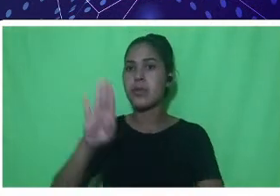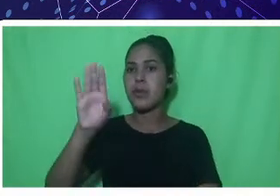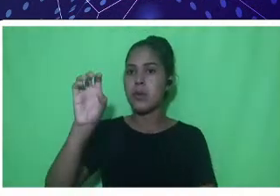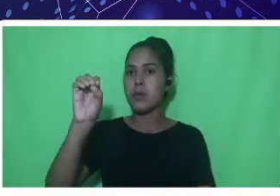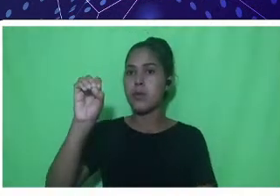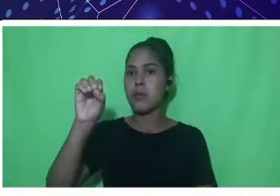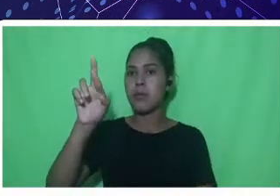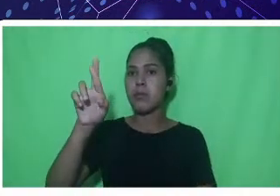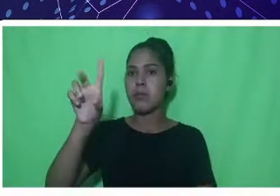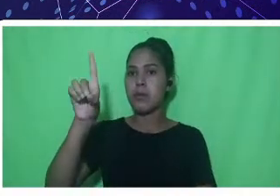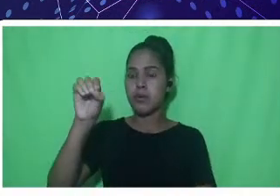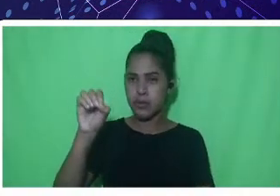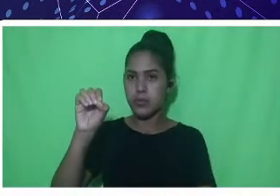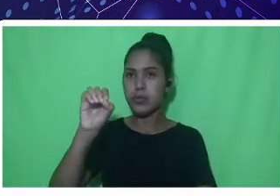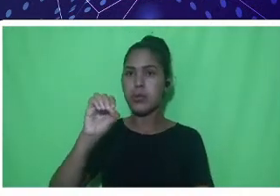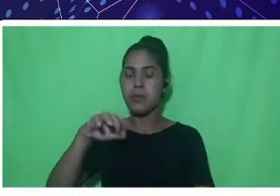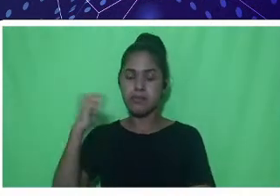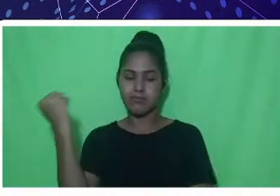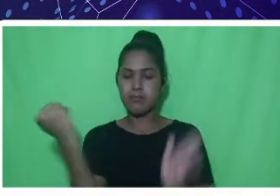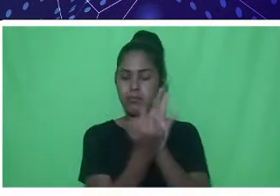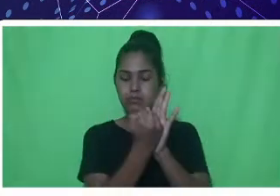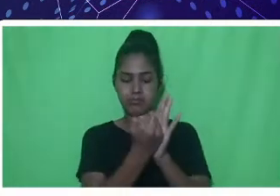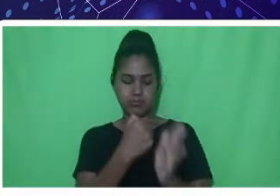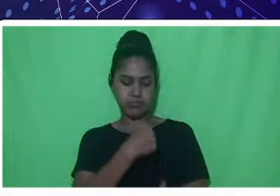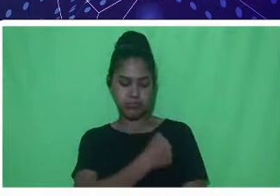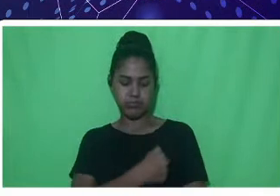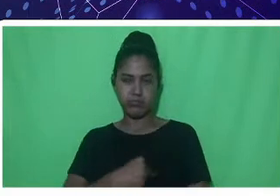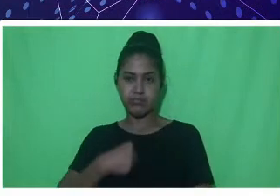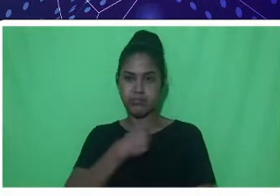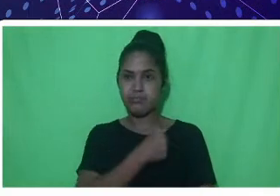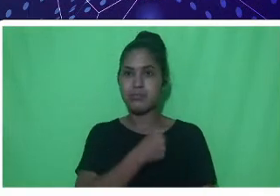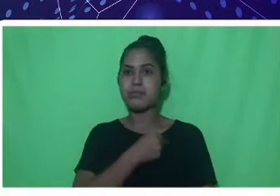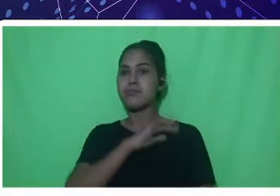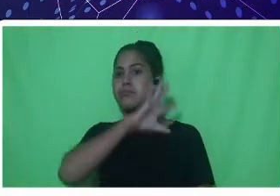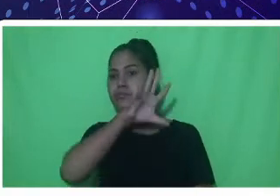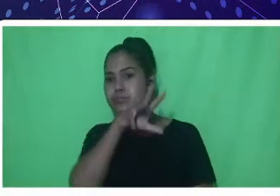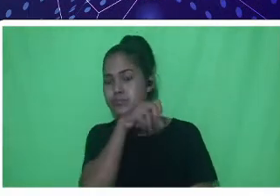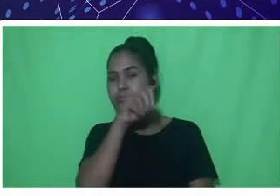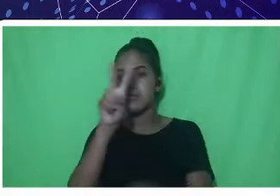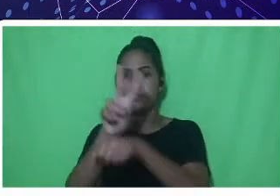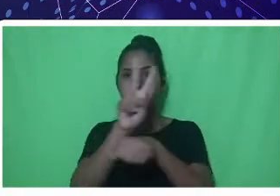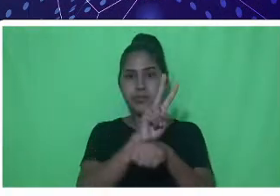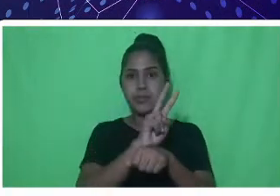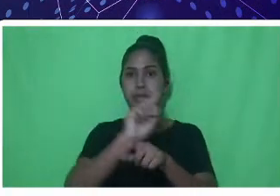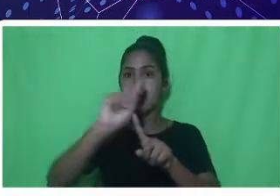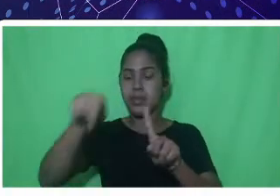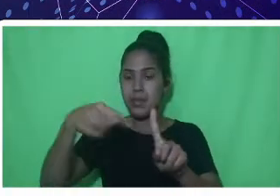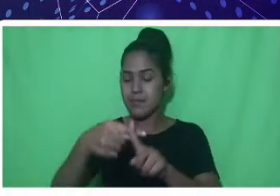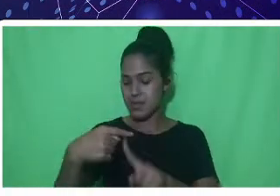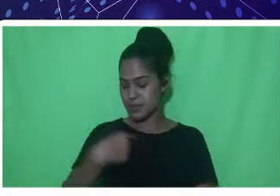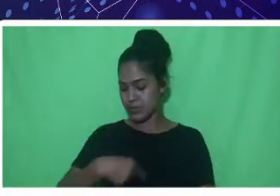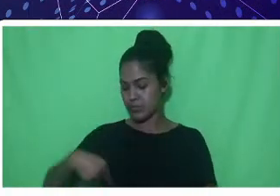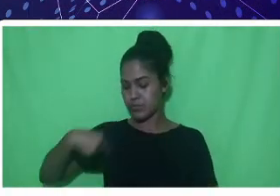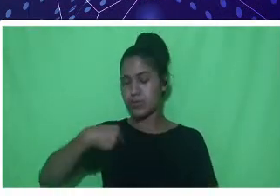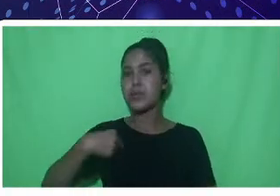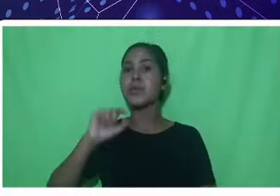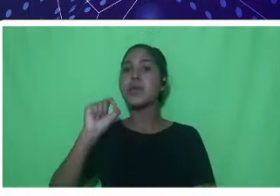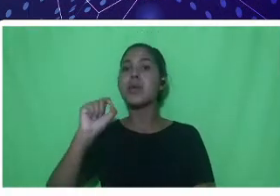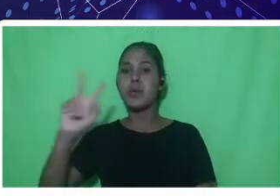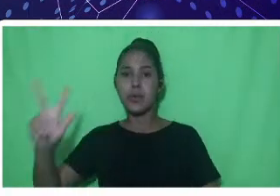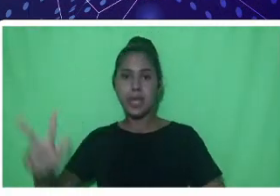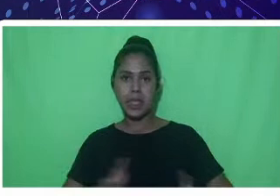zootequimia e com a descrição na parte posterior da Universidade Federal de Rondônia. E estou em um ambiente